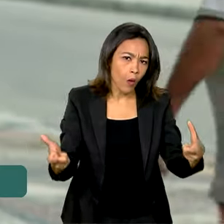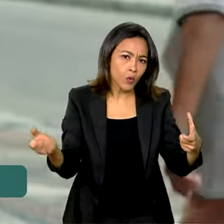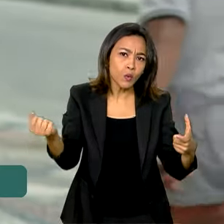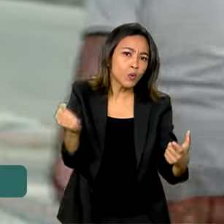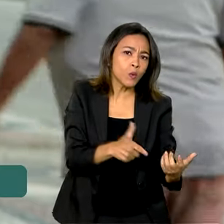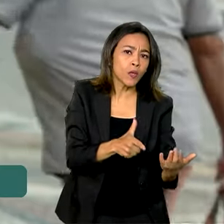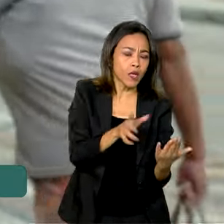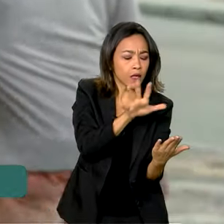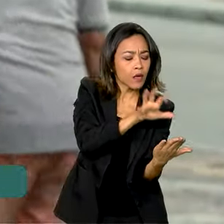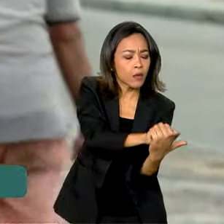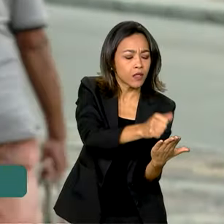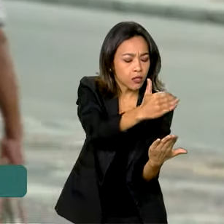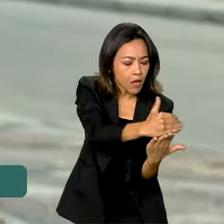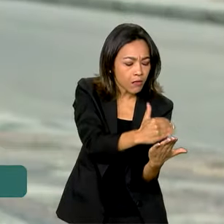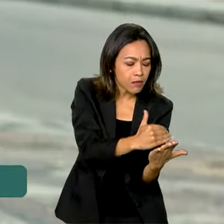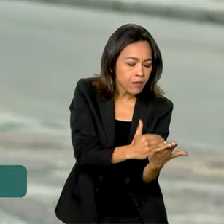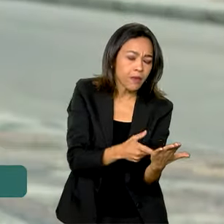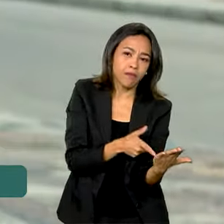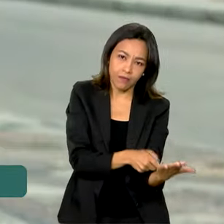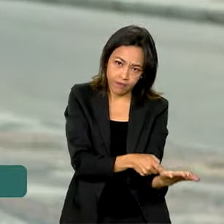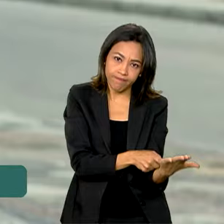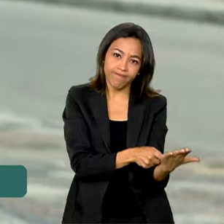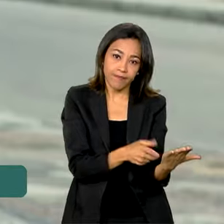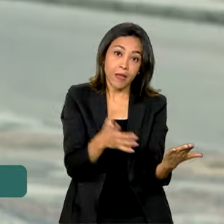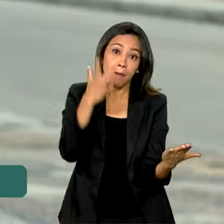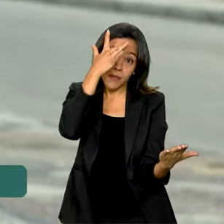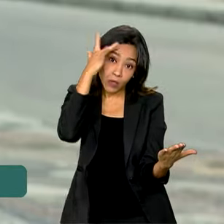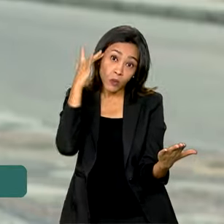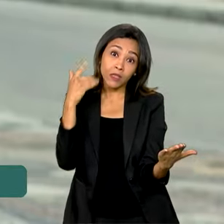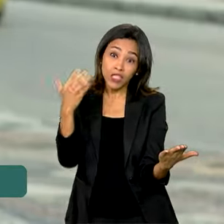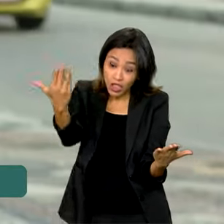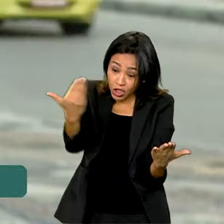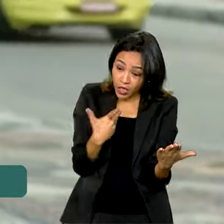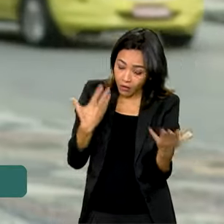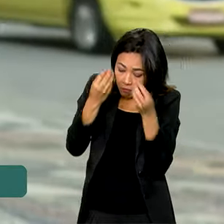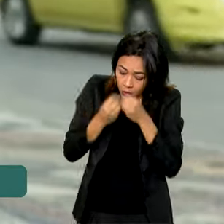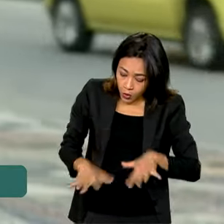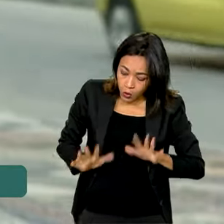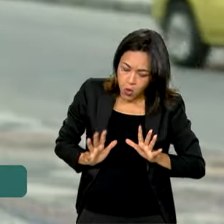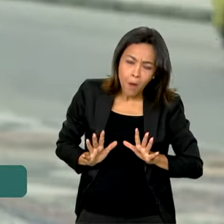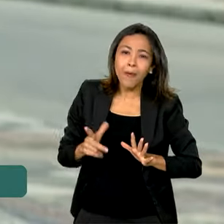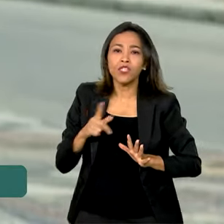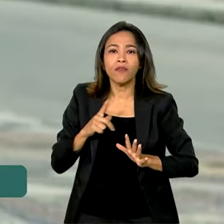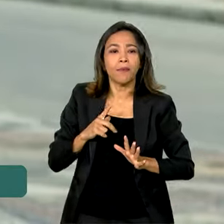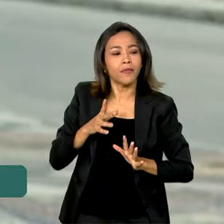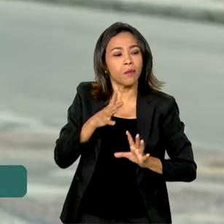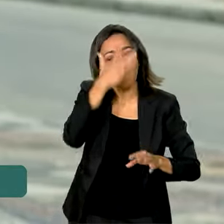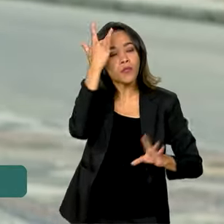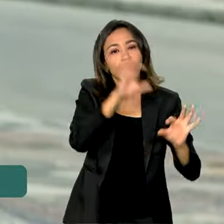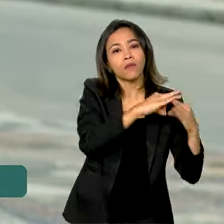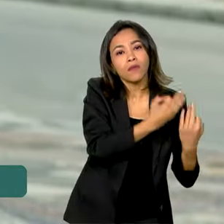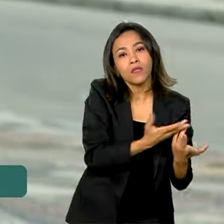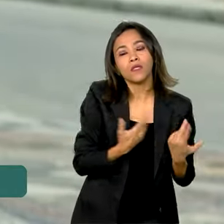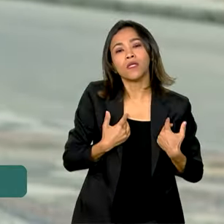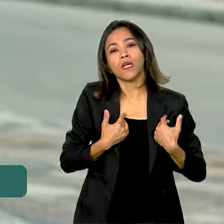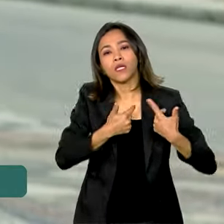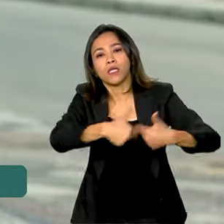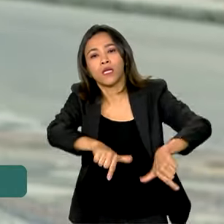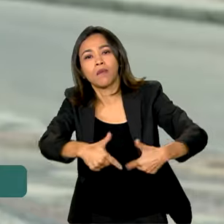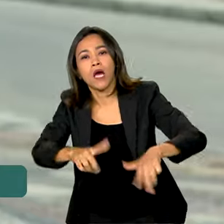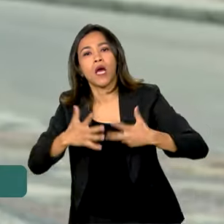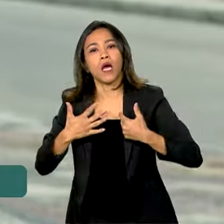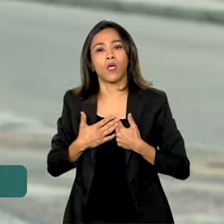diretamente, foi, de uma certa forma, impactado, já que alguém da família, o local de trabalho e os serviços